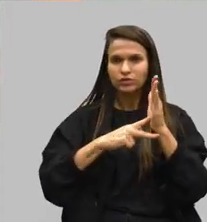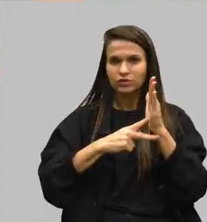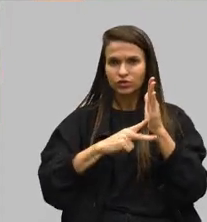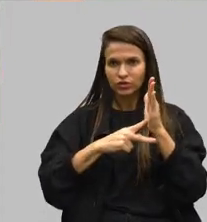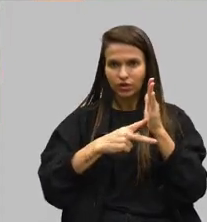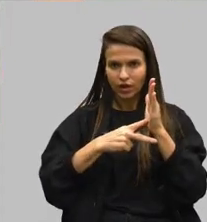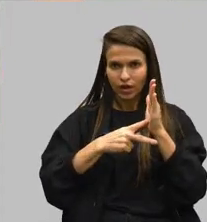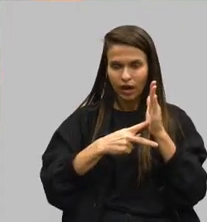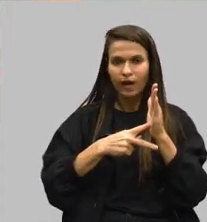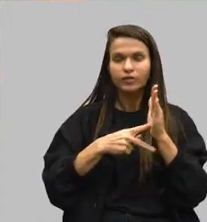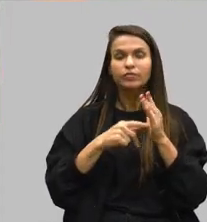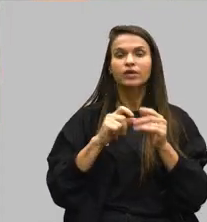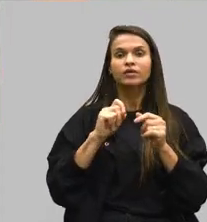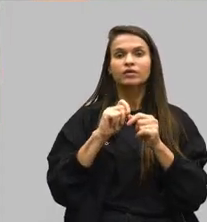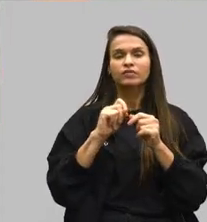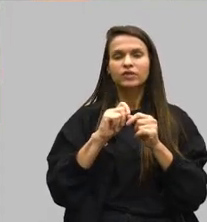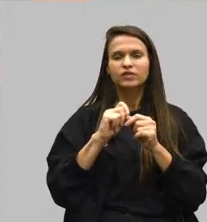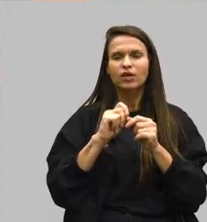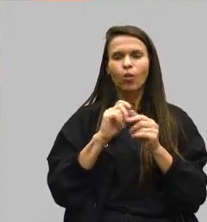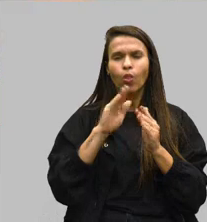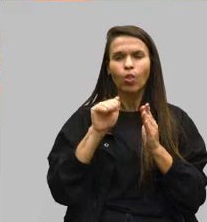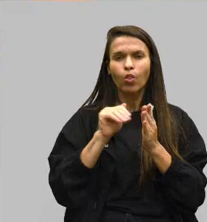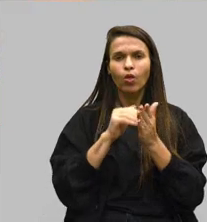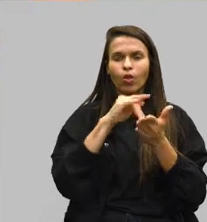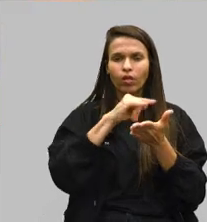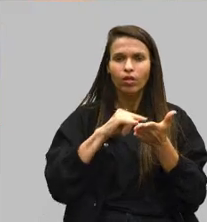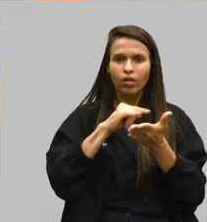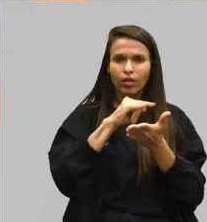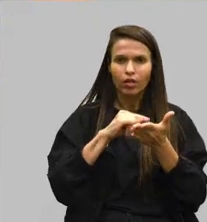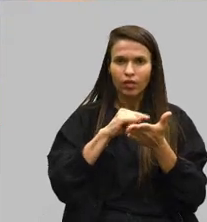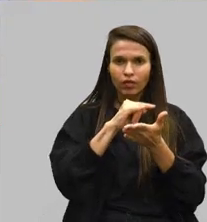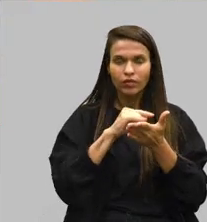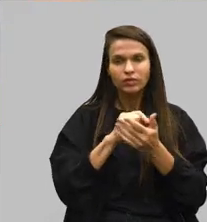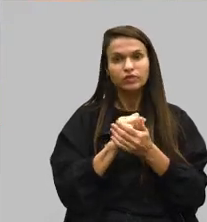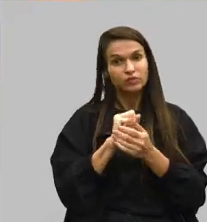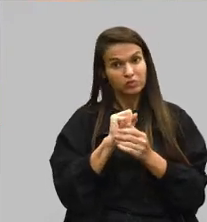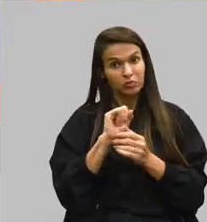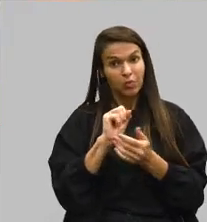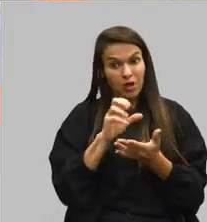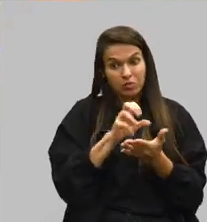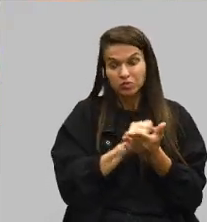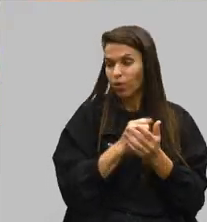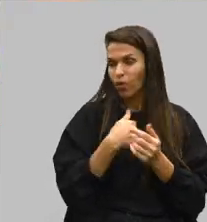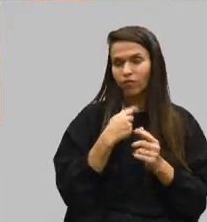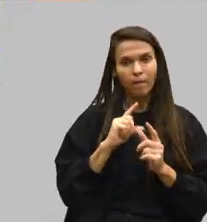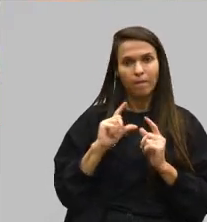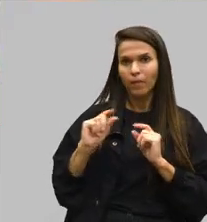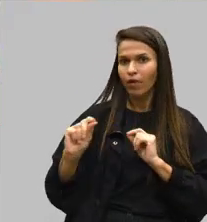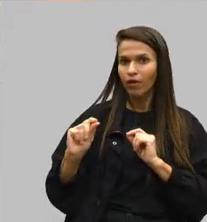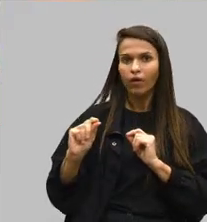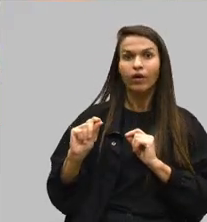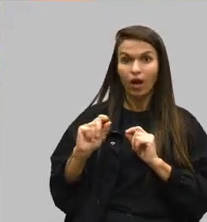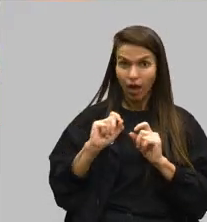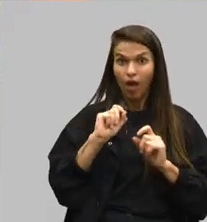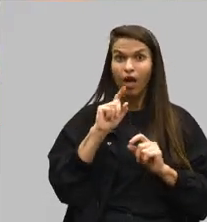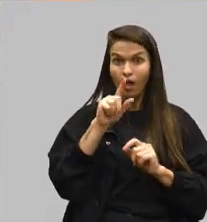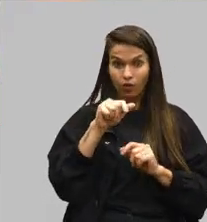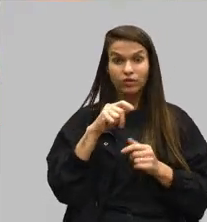para eles fazerem toda a documentação que eles falaram. Se for para nós registrar, nós vamos embora. É o que está acontecendo.